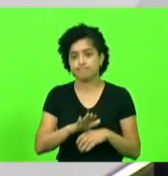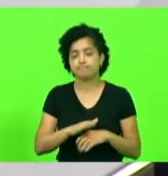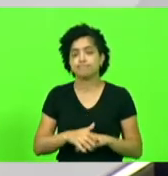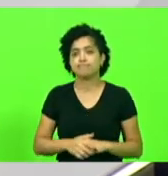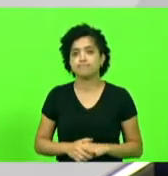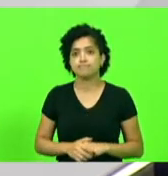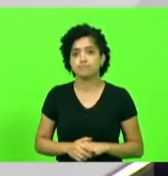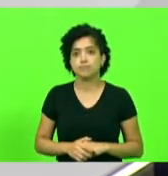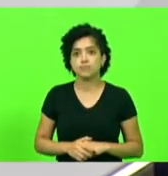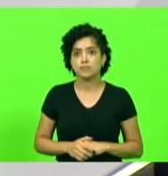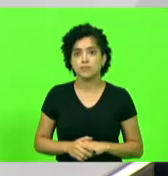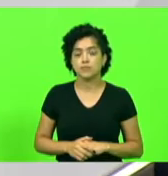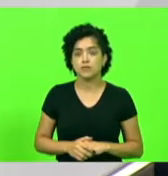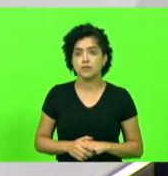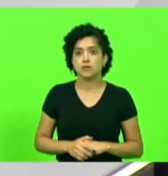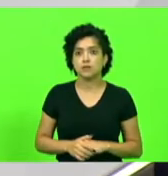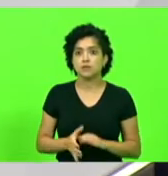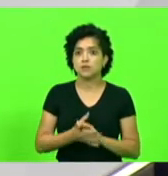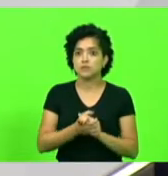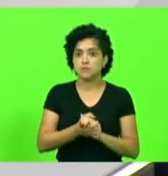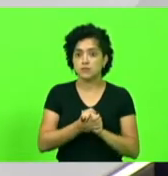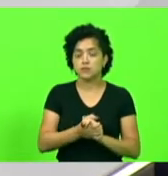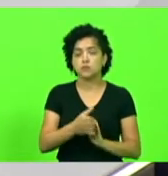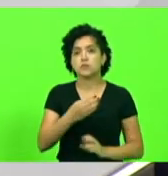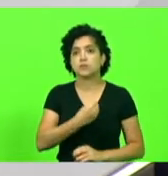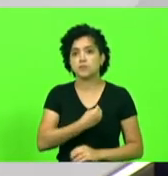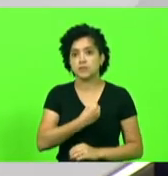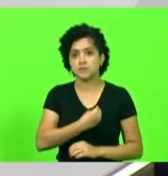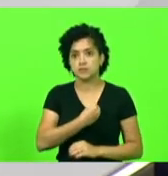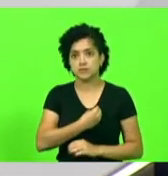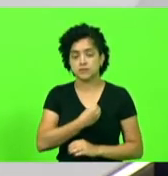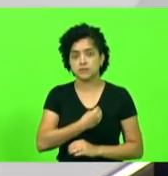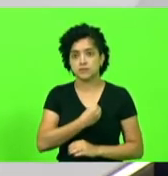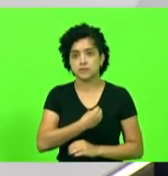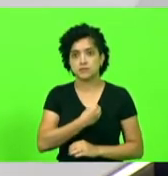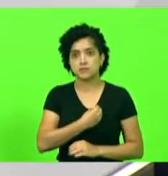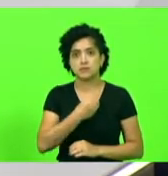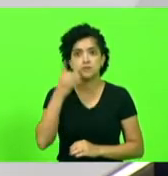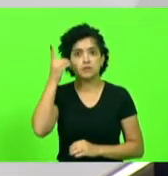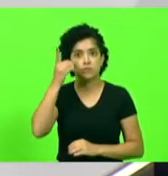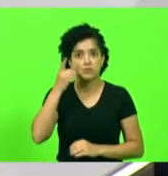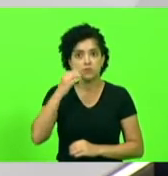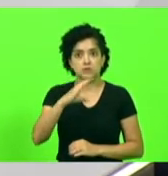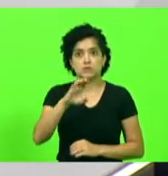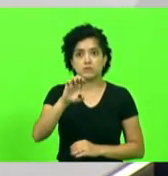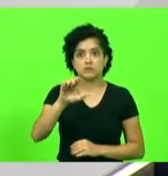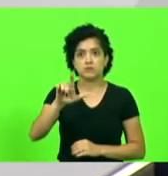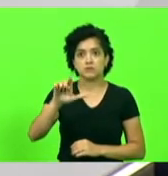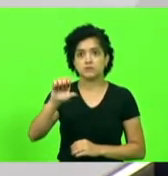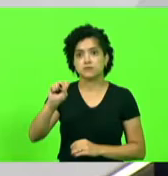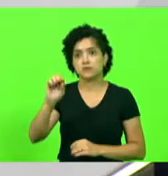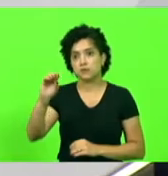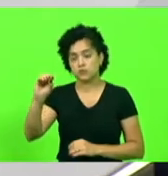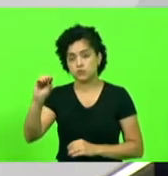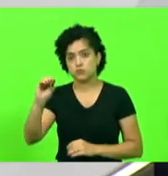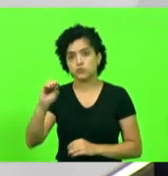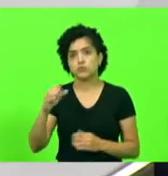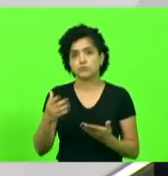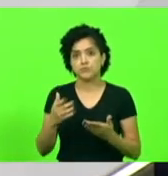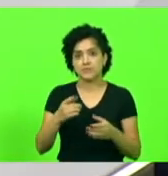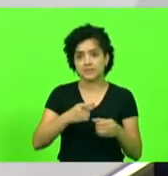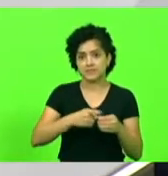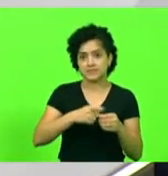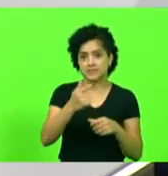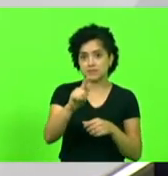saúdo aqui a presença do deputado Celso Zucchi, lá de Gaspar, que é mais um para